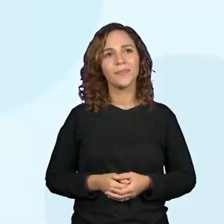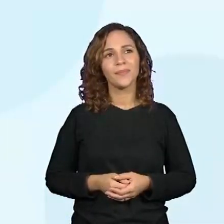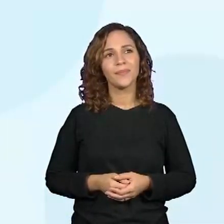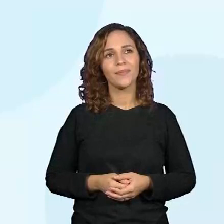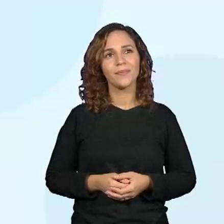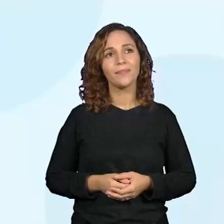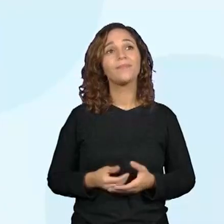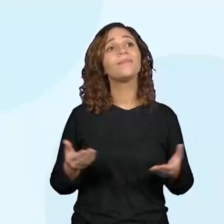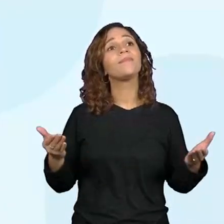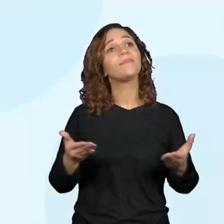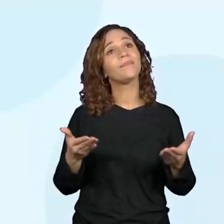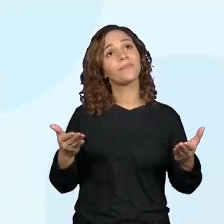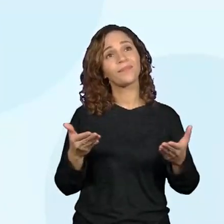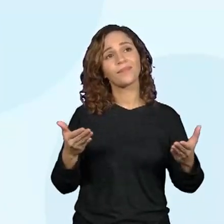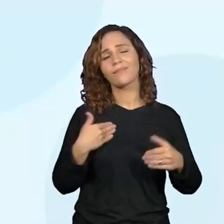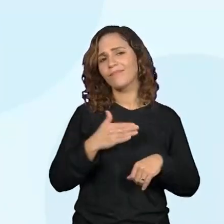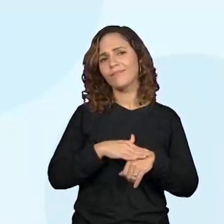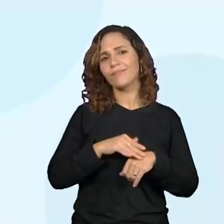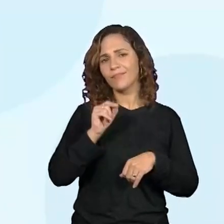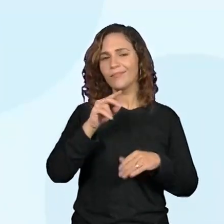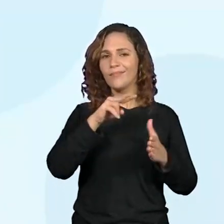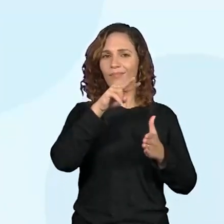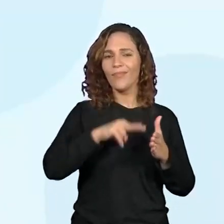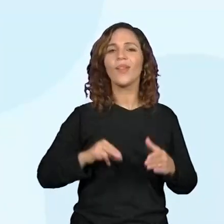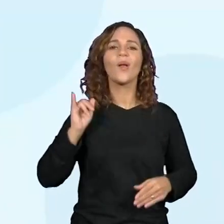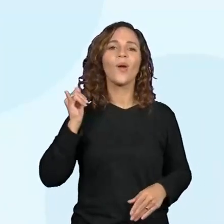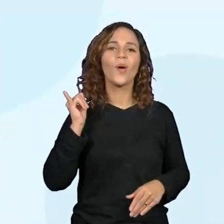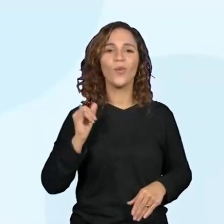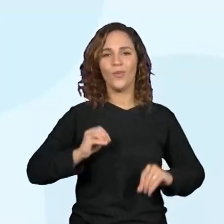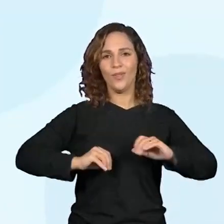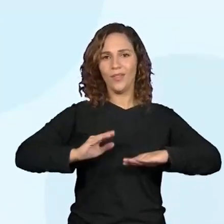Nessa aula, nós lemos o conto O Tambor.